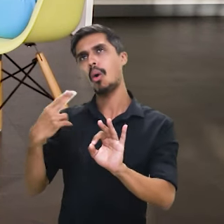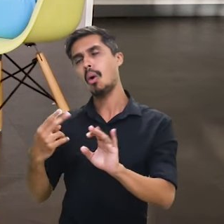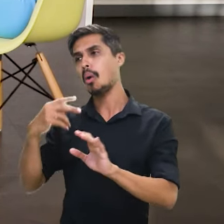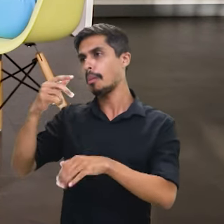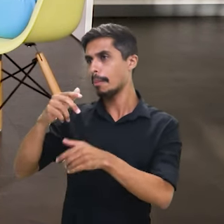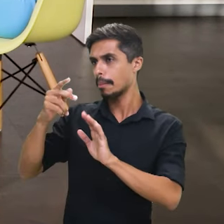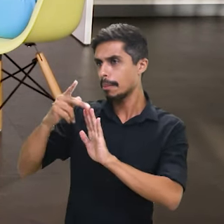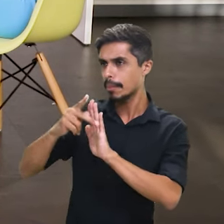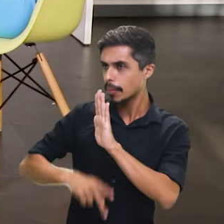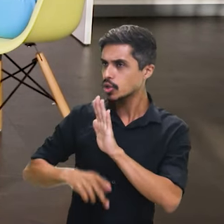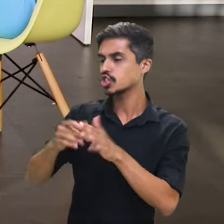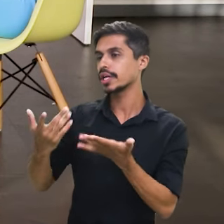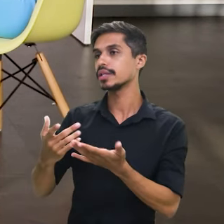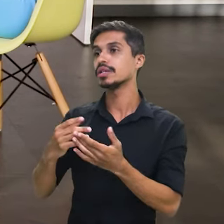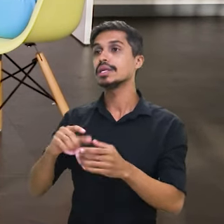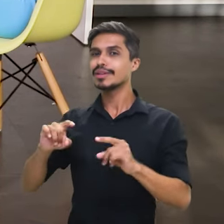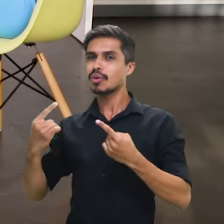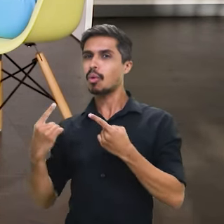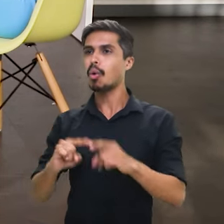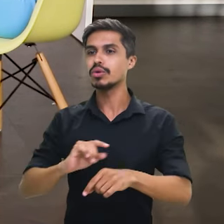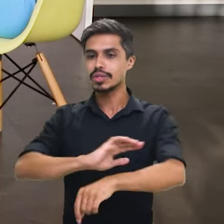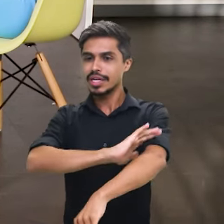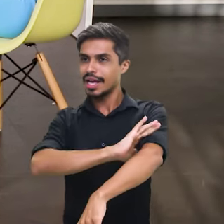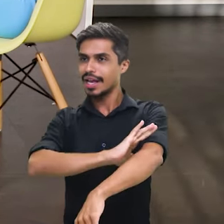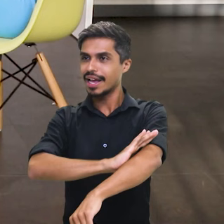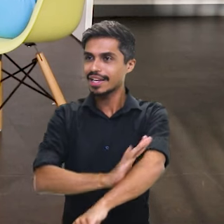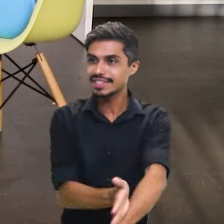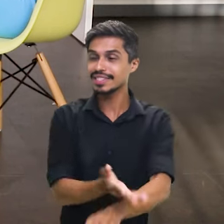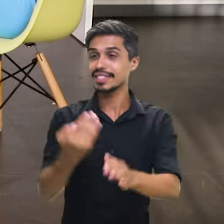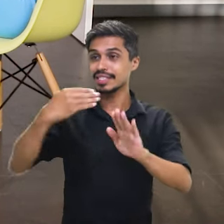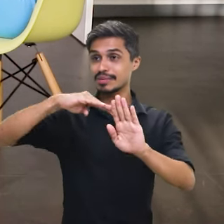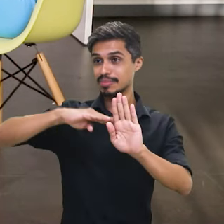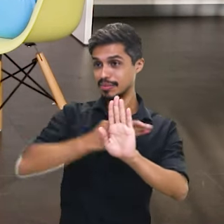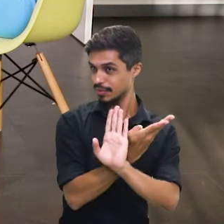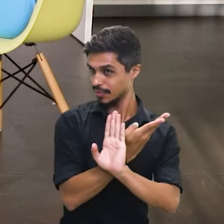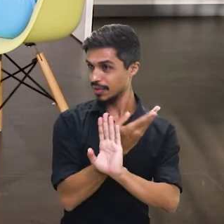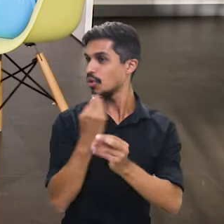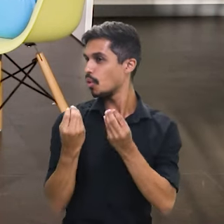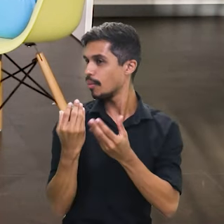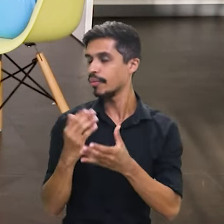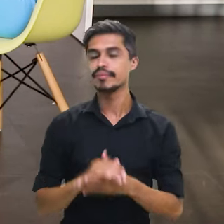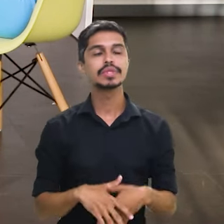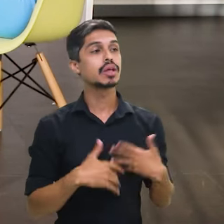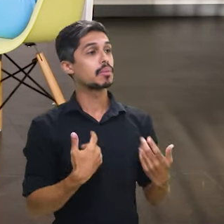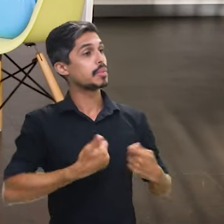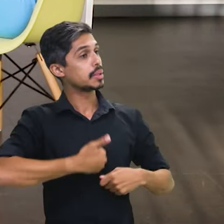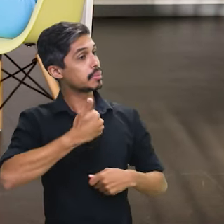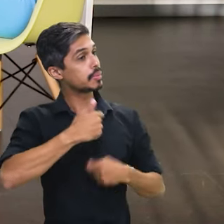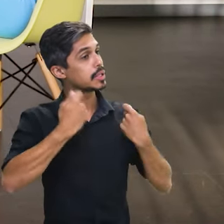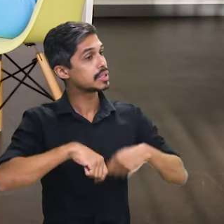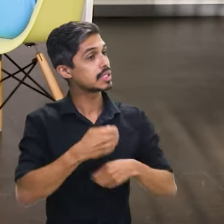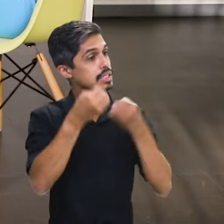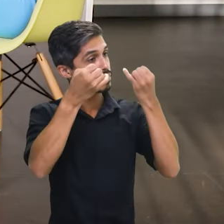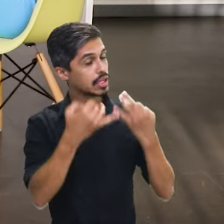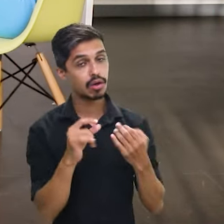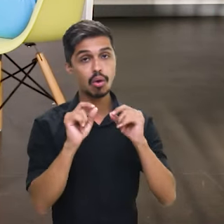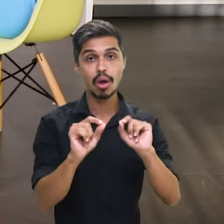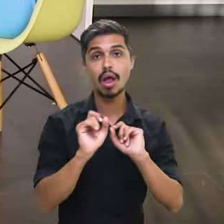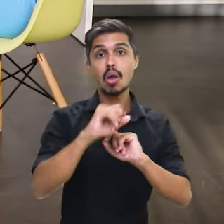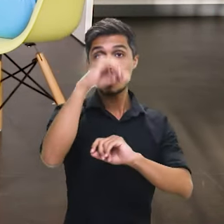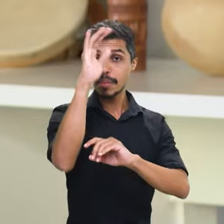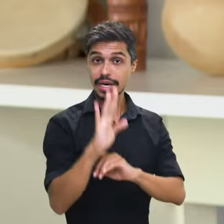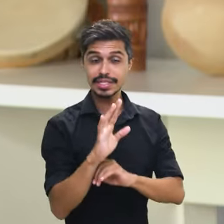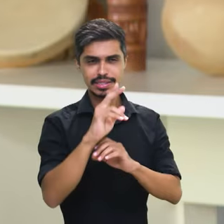implementar para combater esse racismo que é estrutural no nosso país. Bem, primeiro temos que começar a falar de que o